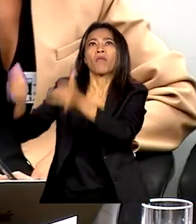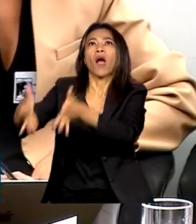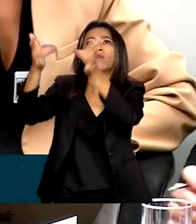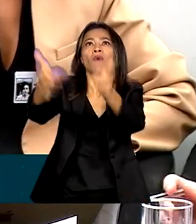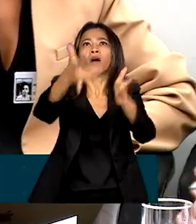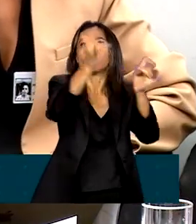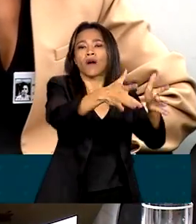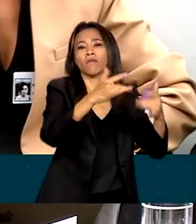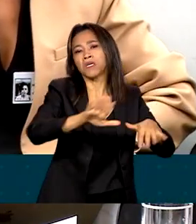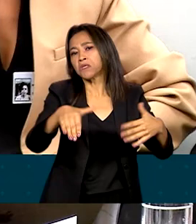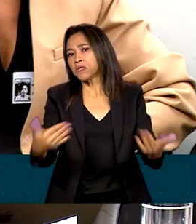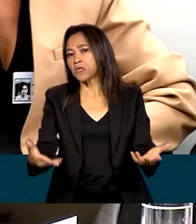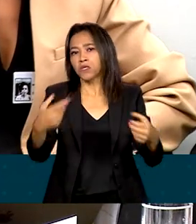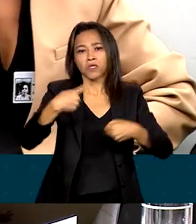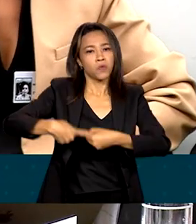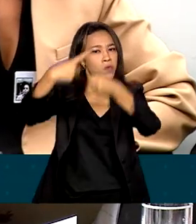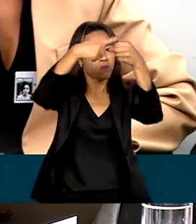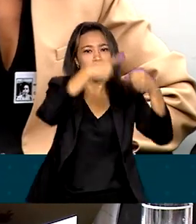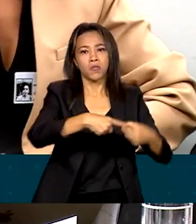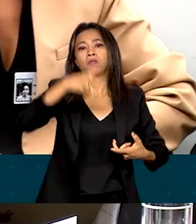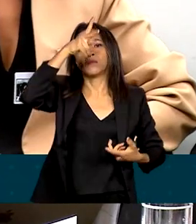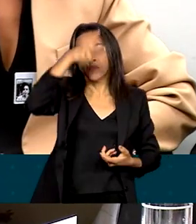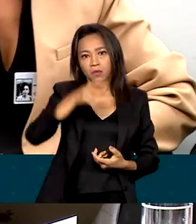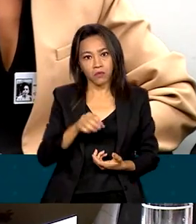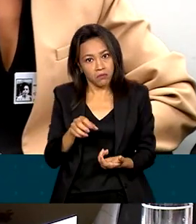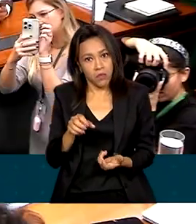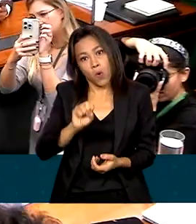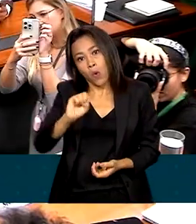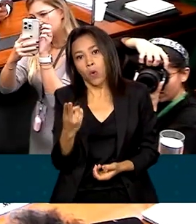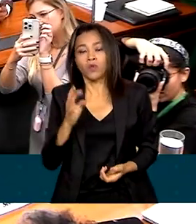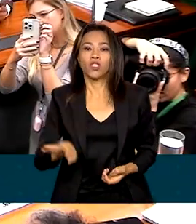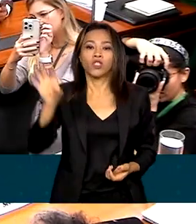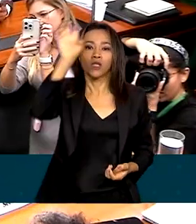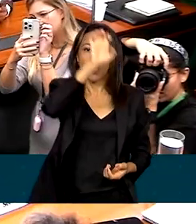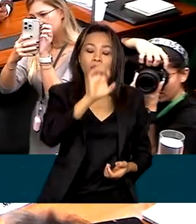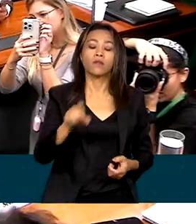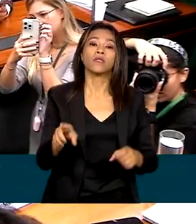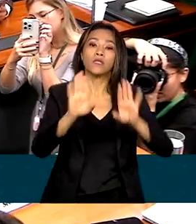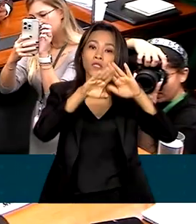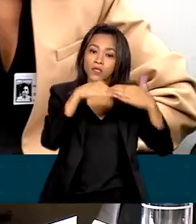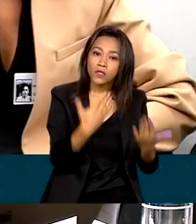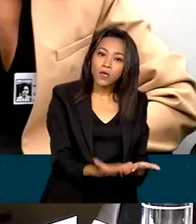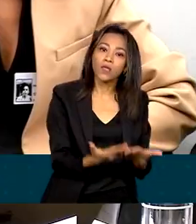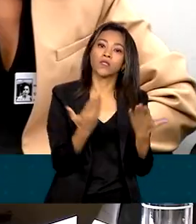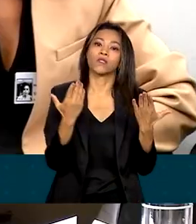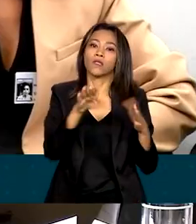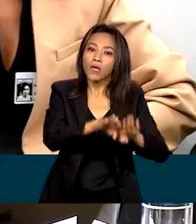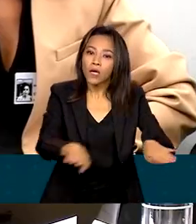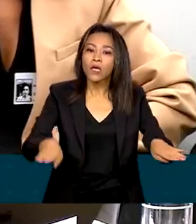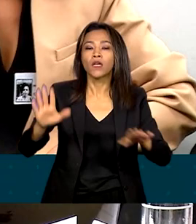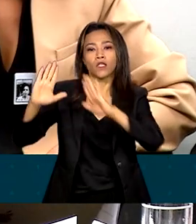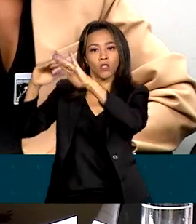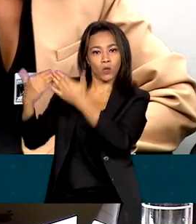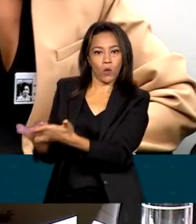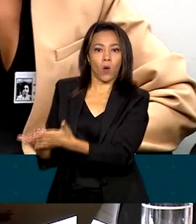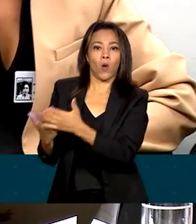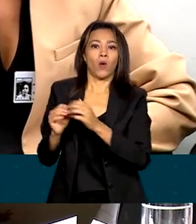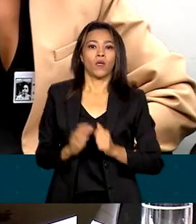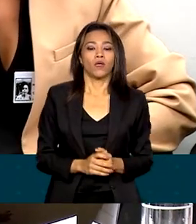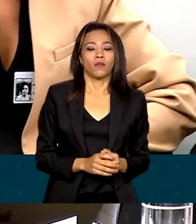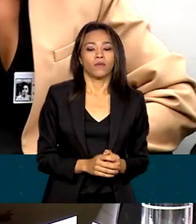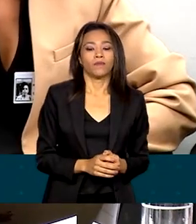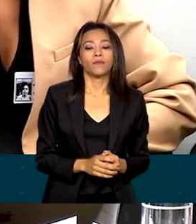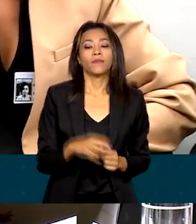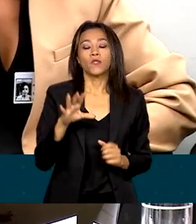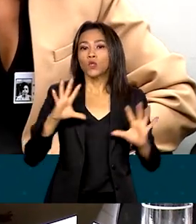municipais ou estaduais, de creches à escola nesse país. Das 2.668 obras,